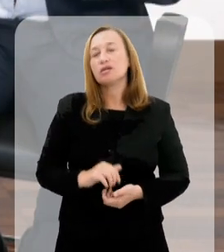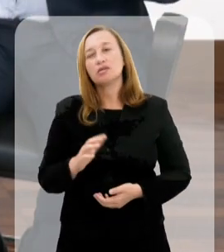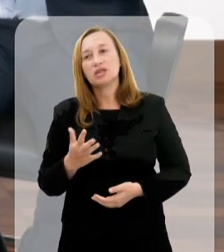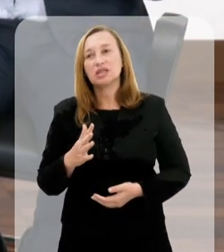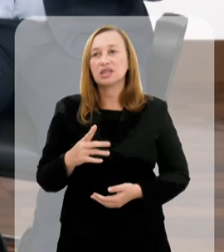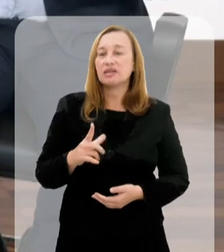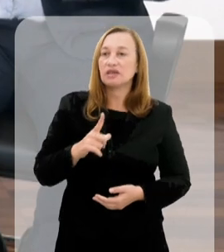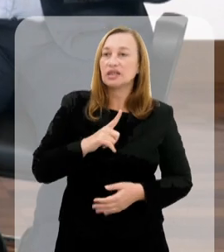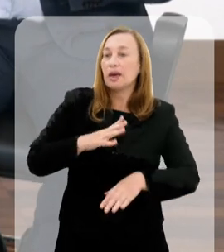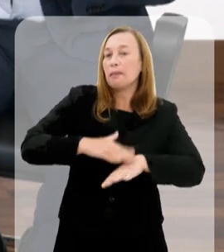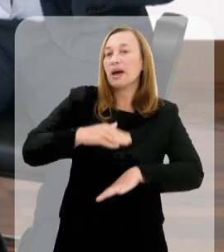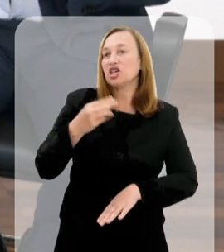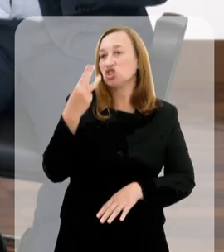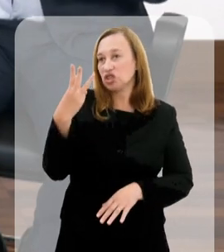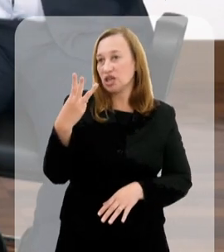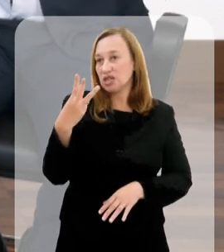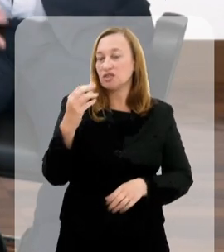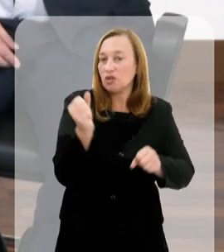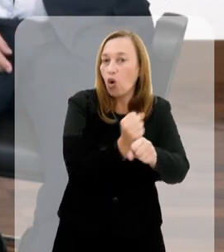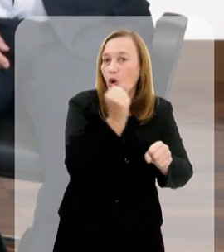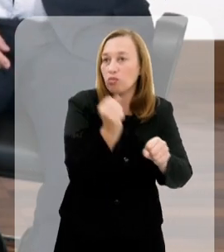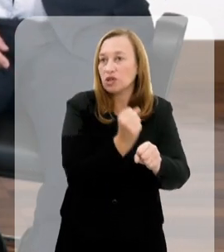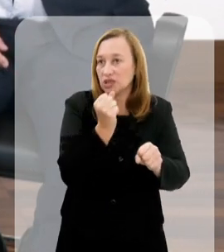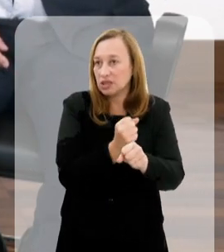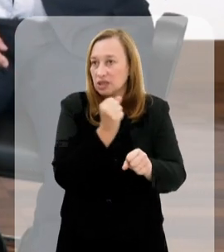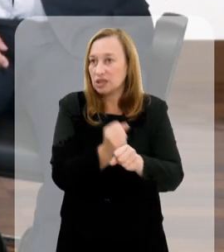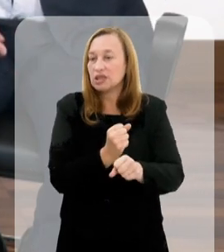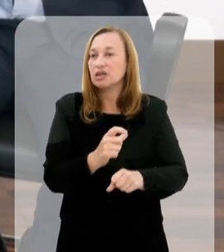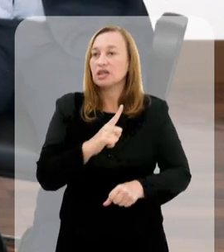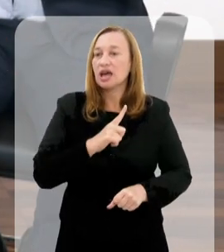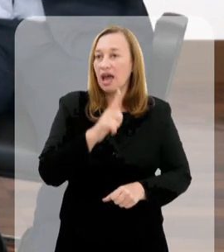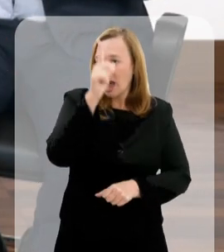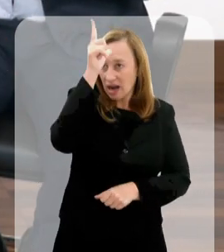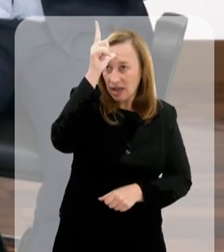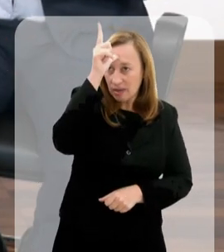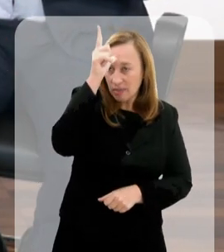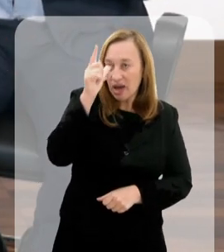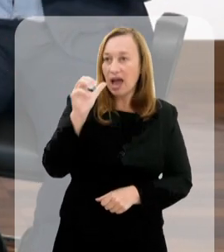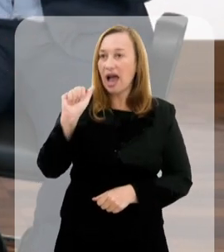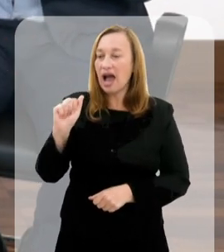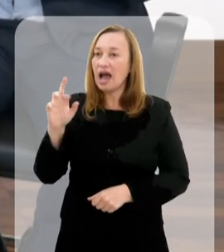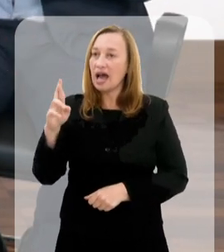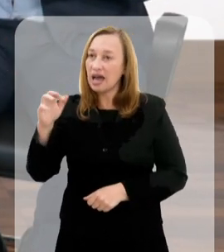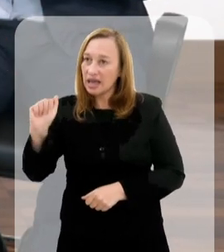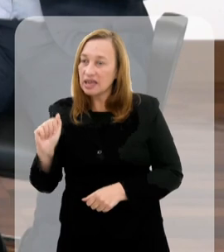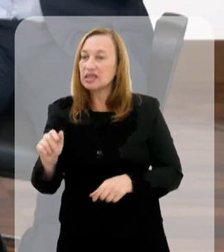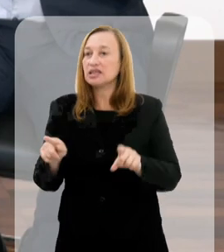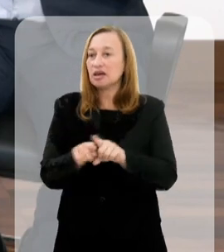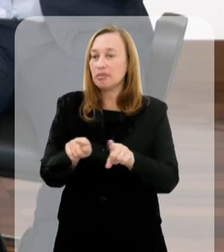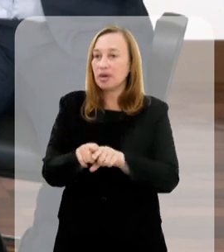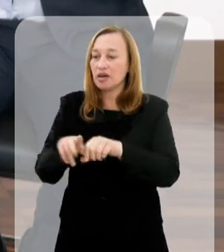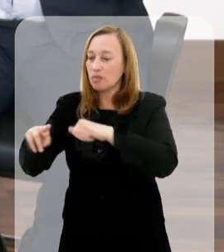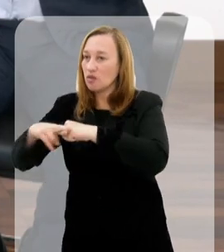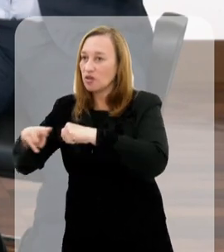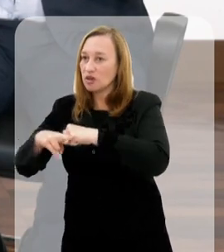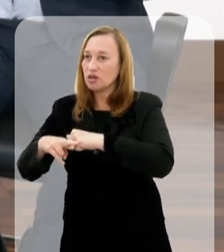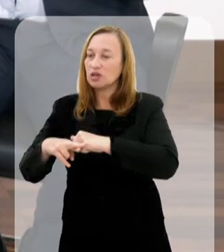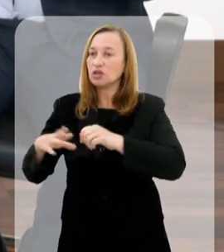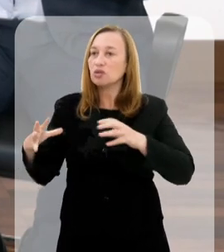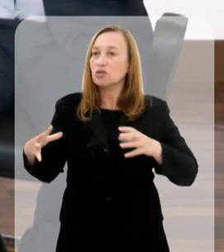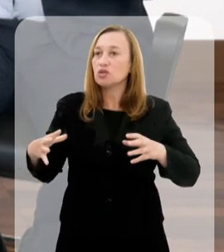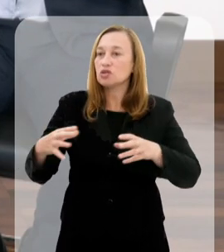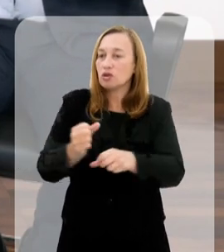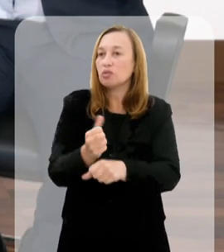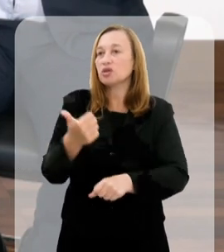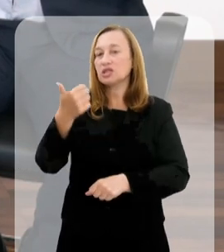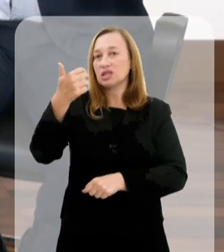E aí vão ter mais essas três unidades que vão ser construídas, né? Alemão, Arena e o Belfor Roxo. Mas o Belfor Roxo já